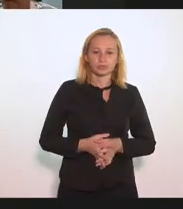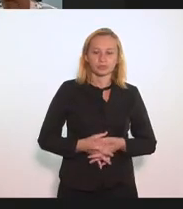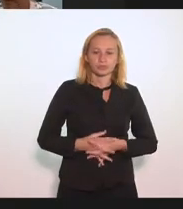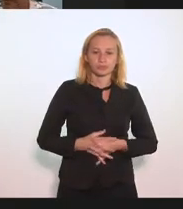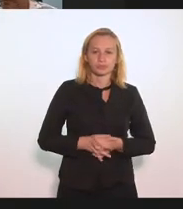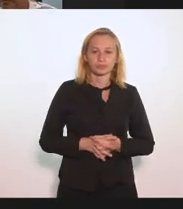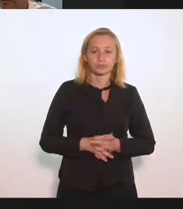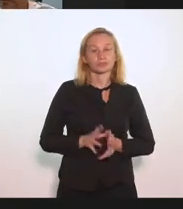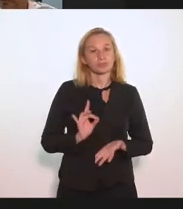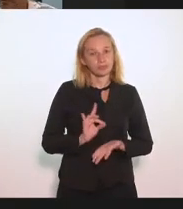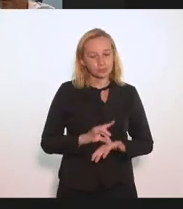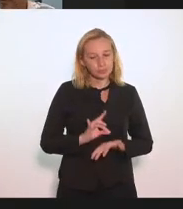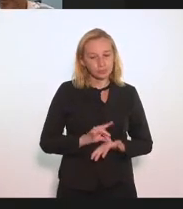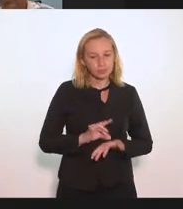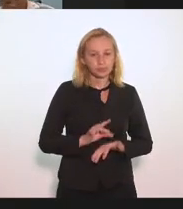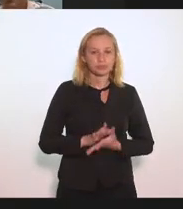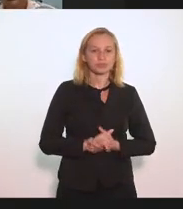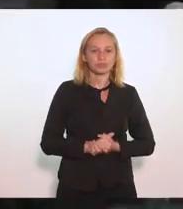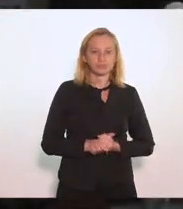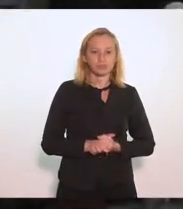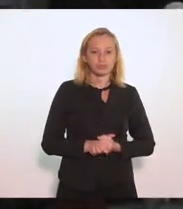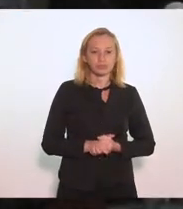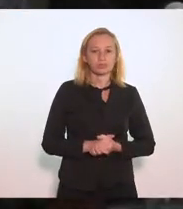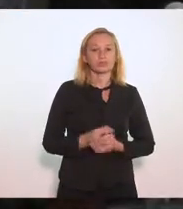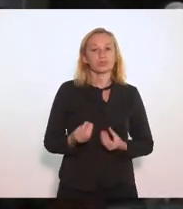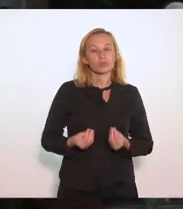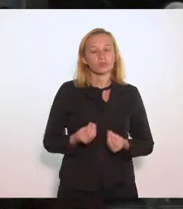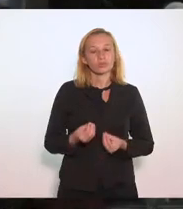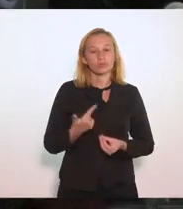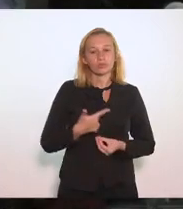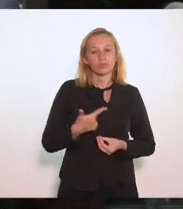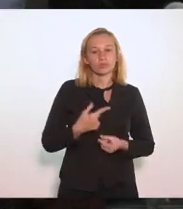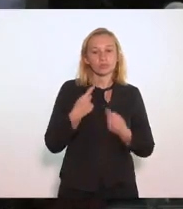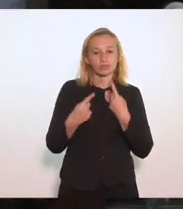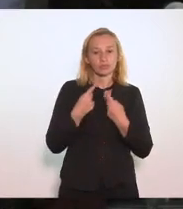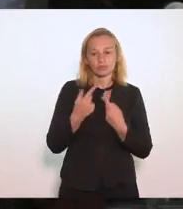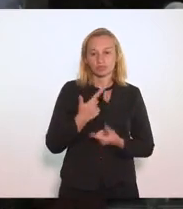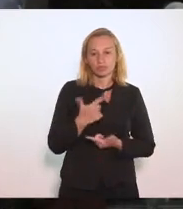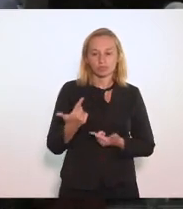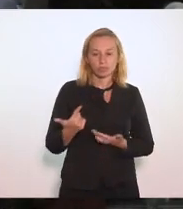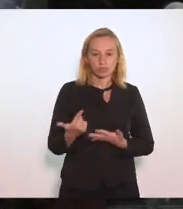Na verdade Como ele está em segunda discussão Não tem parecer para ser emitido Vai ter que